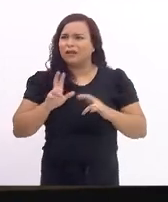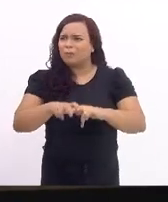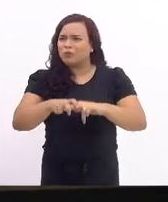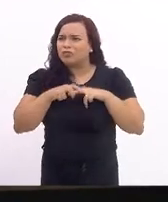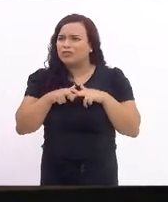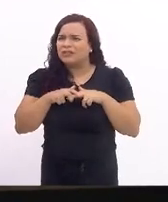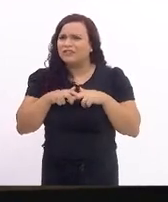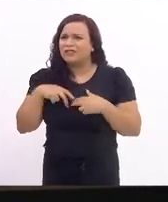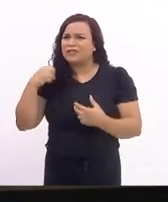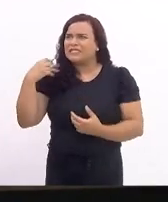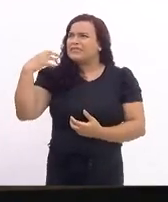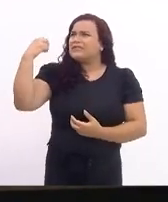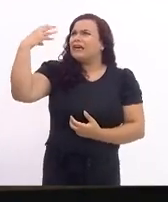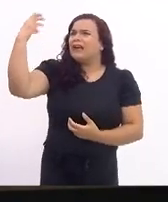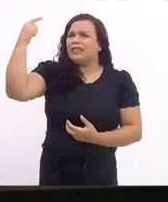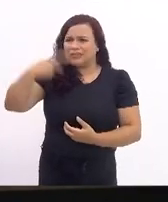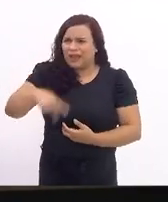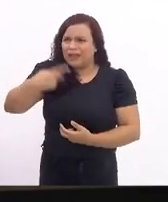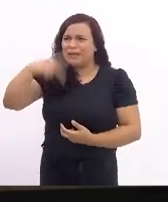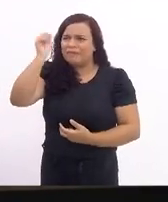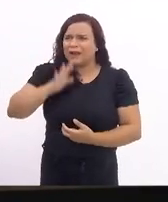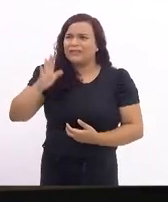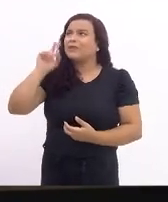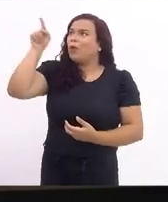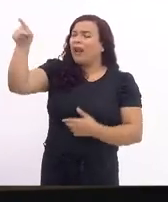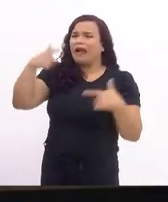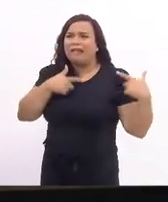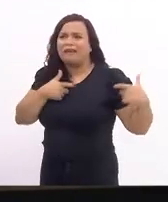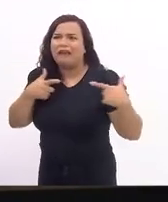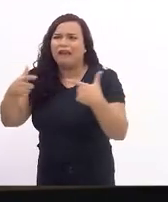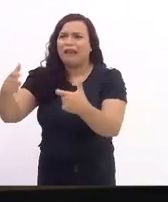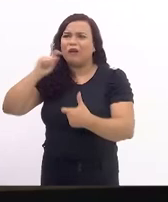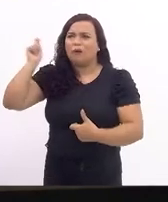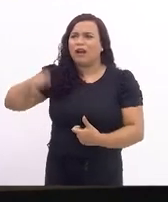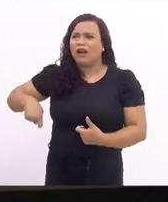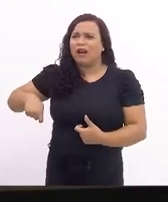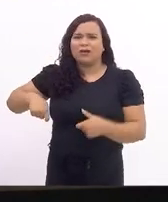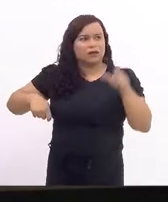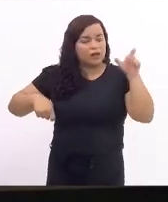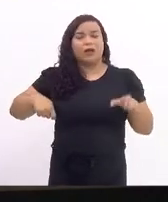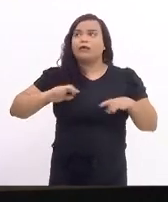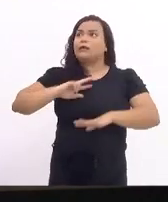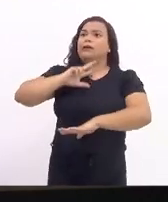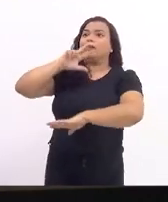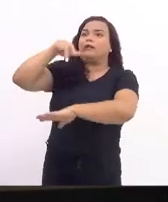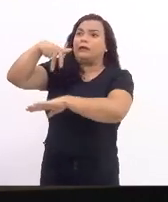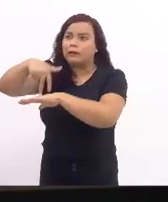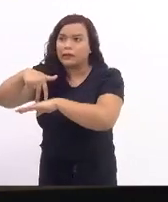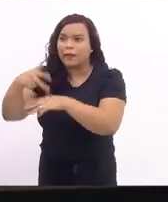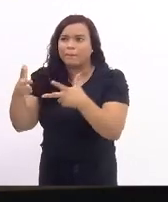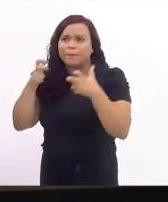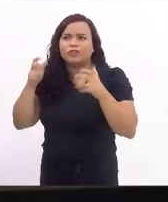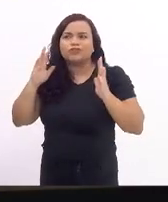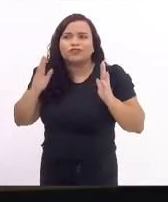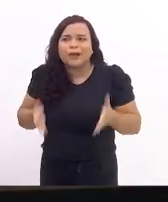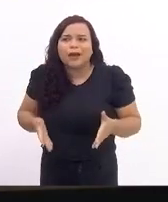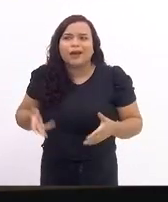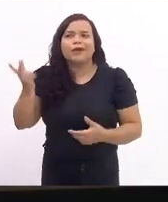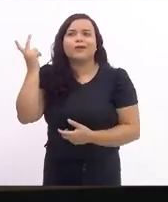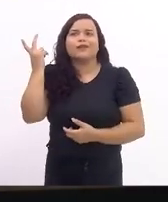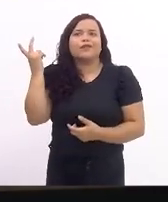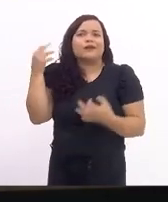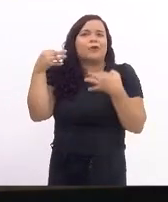saírem do Brasil, para se despencar para lá, no meio de uma guerra, já não foram legítimas. A gente já ficou cabreira com a saída, né,